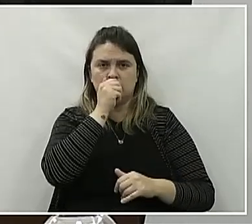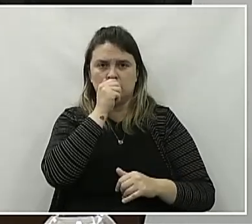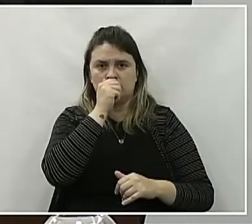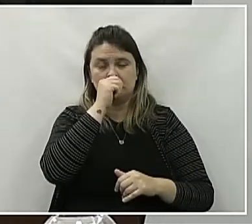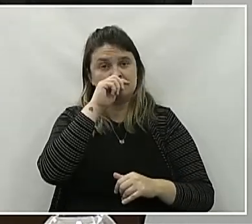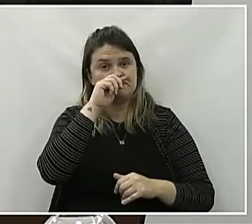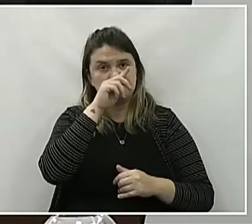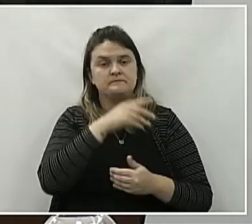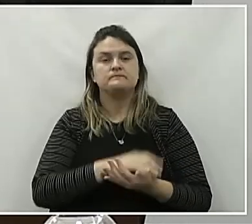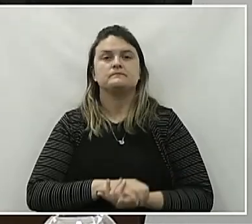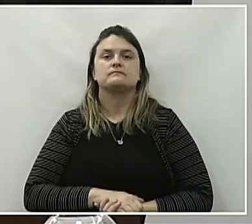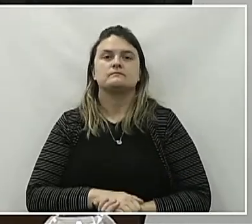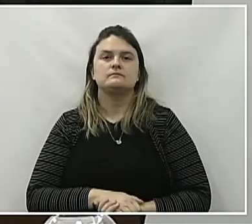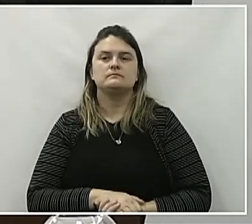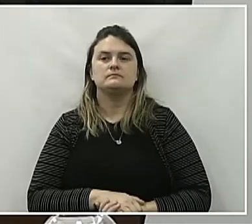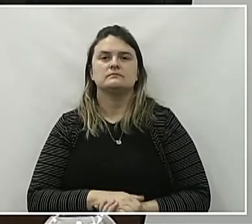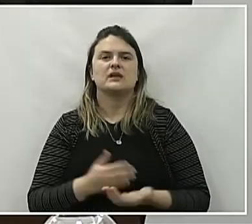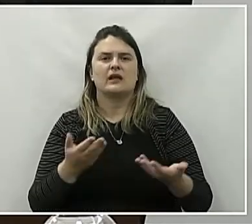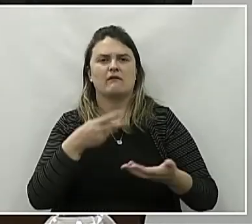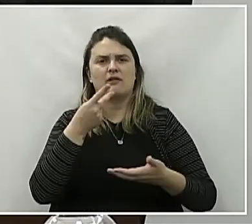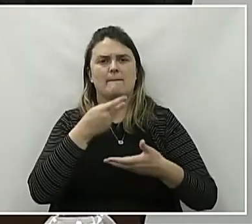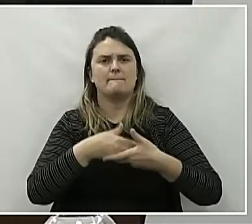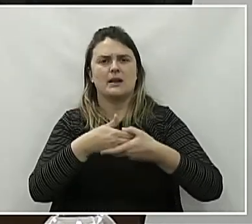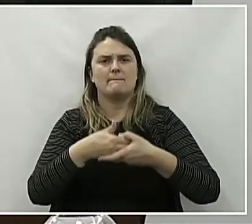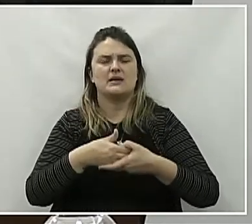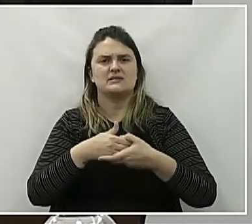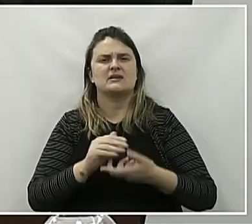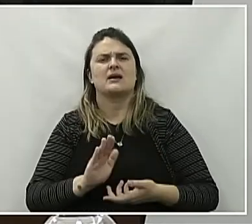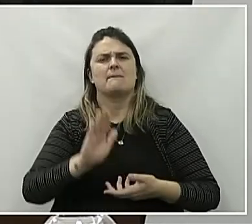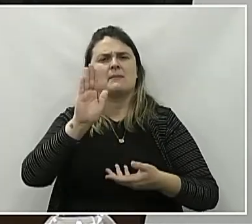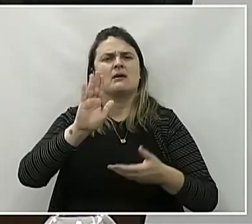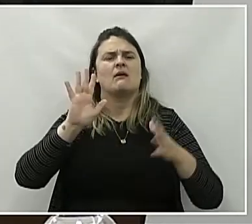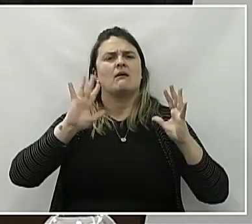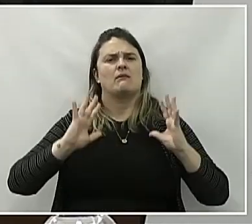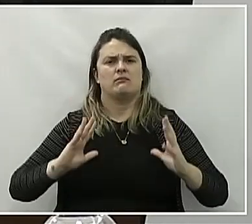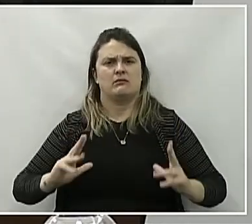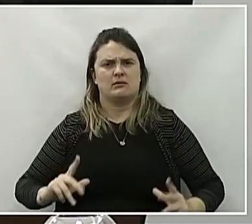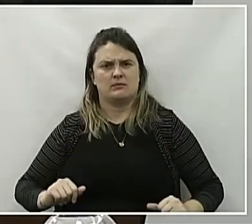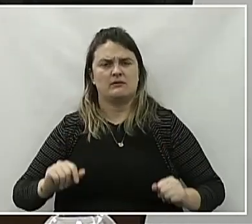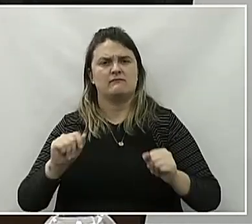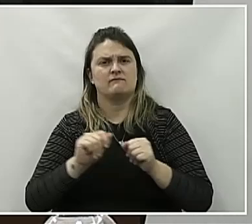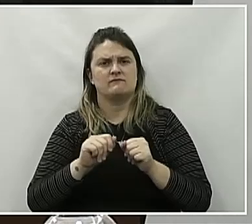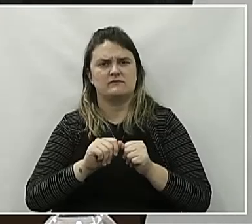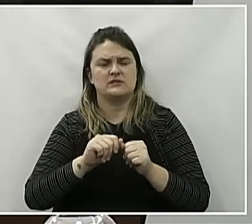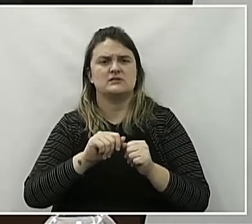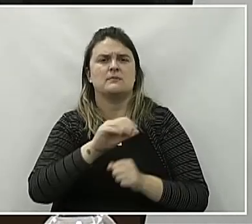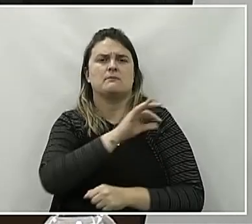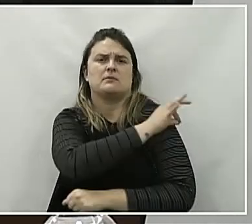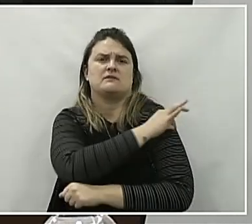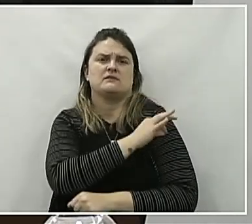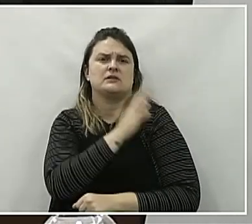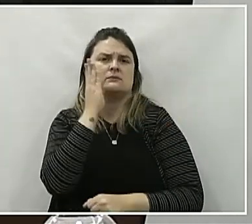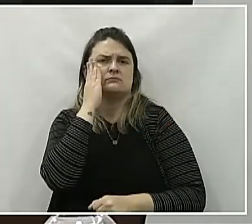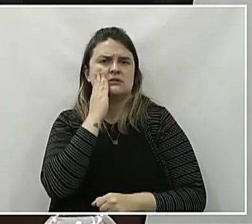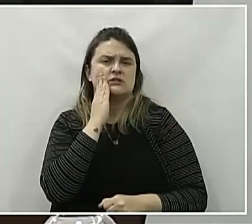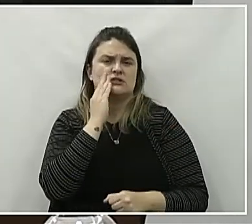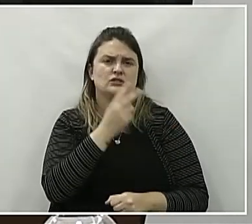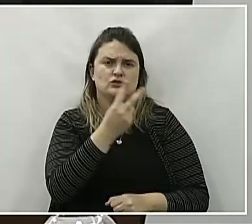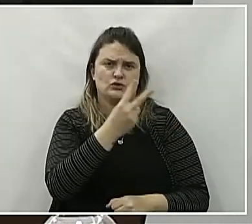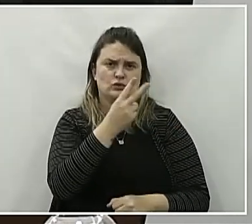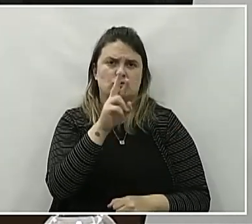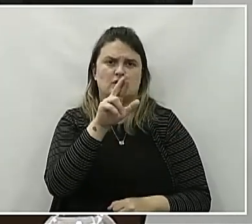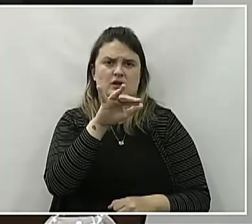Quero parabenizar a campanha limpa que fez o nosso prefeito, Bachir Abas, e o vice